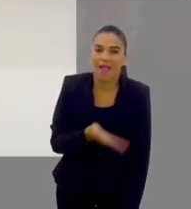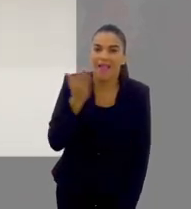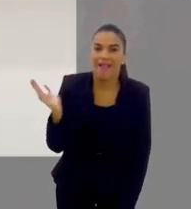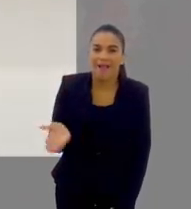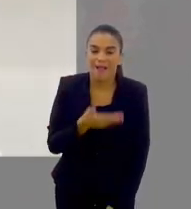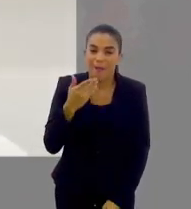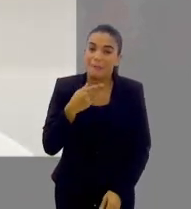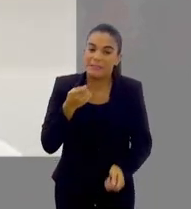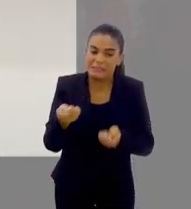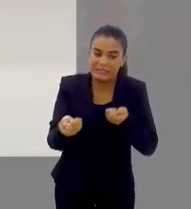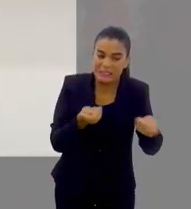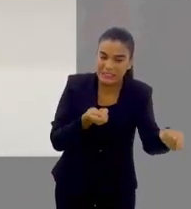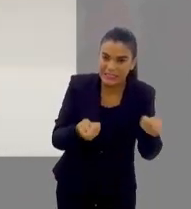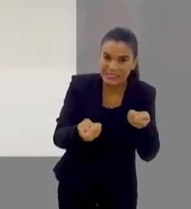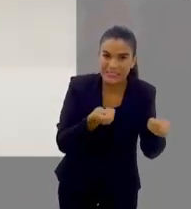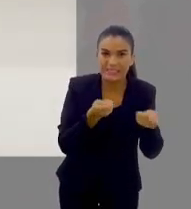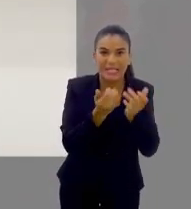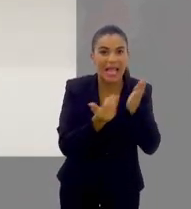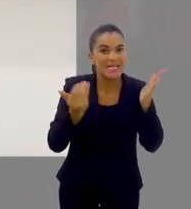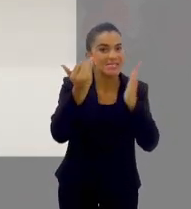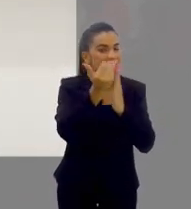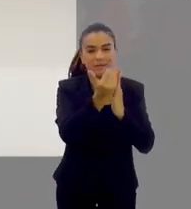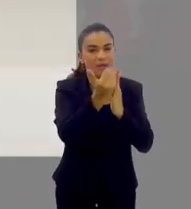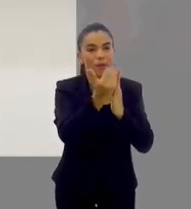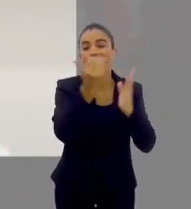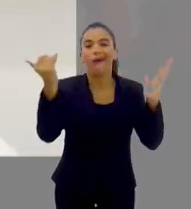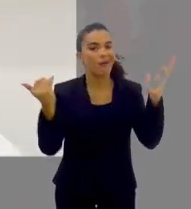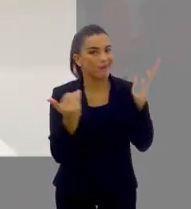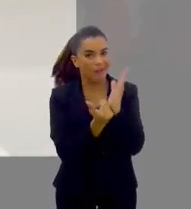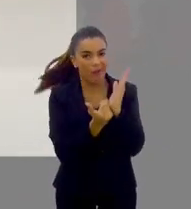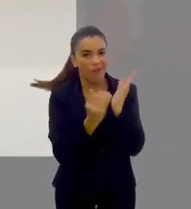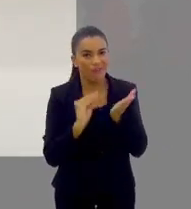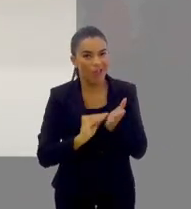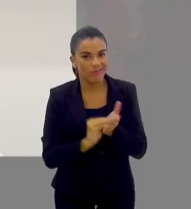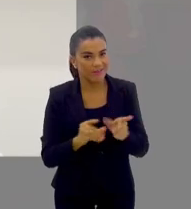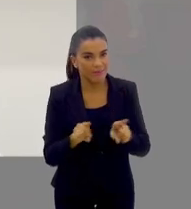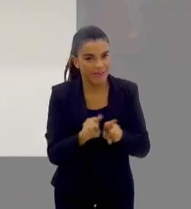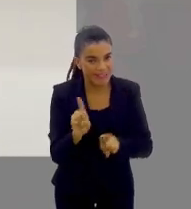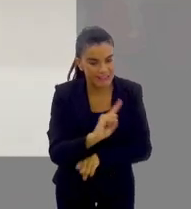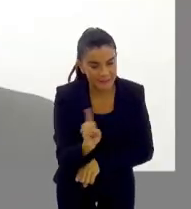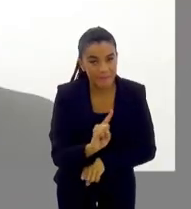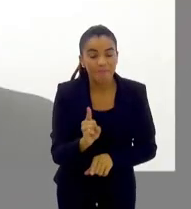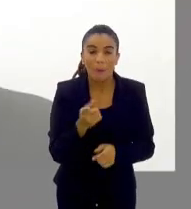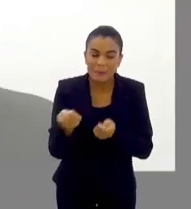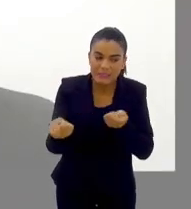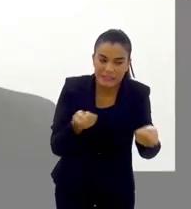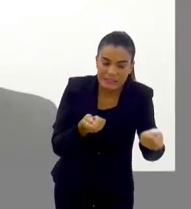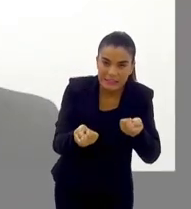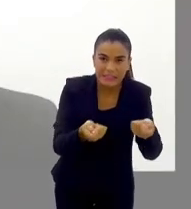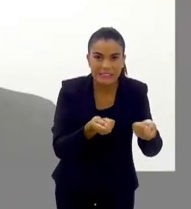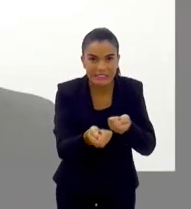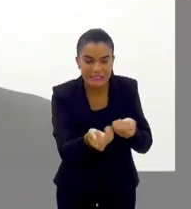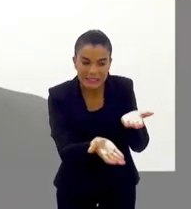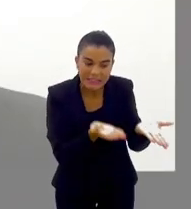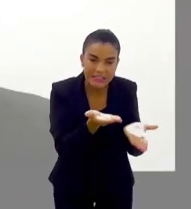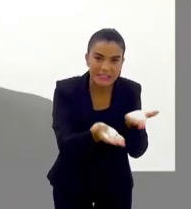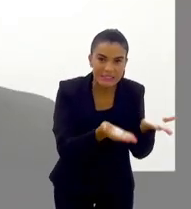saber hidratar para não sobrecarregar, nem também deixar ela desidratada, né, então esse manejo tem que ter cuidado.